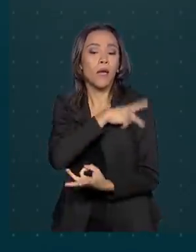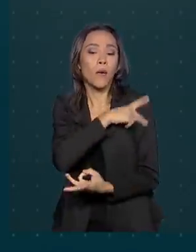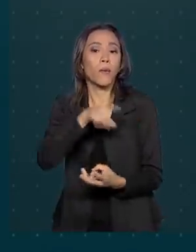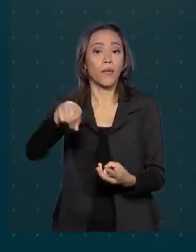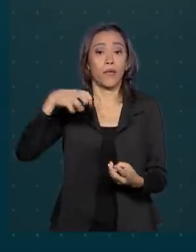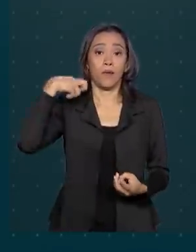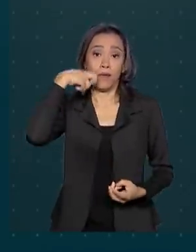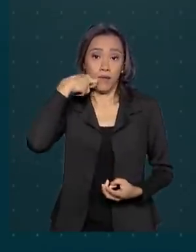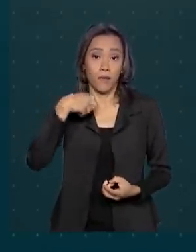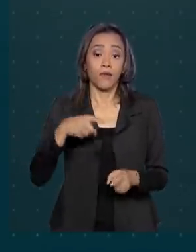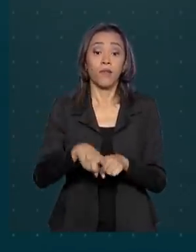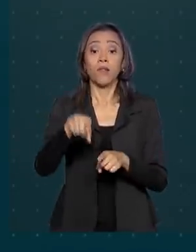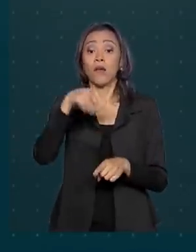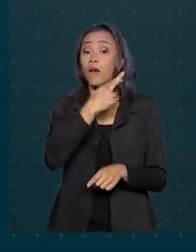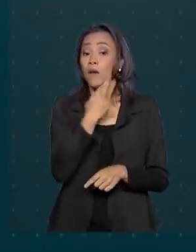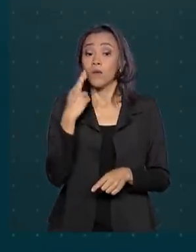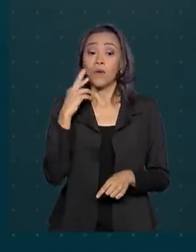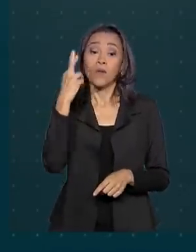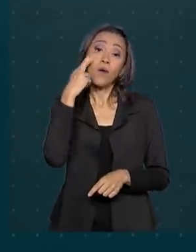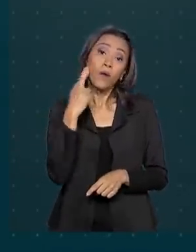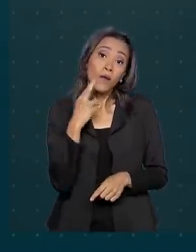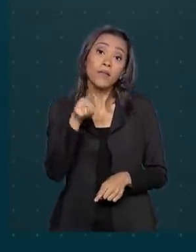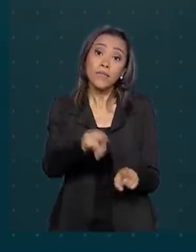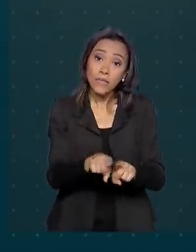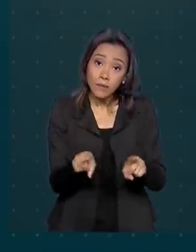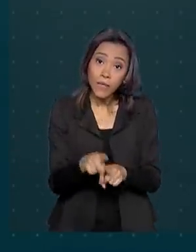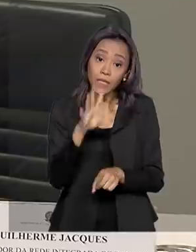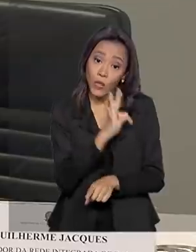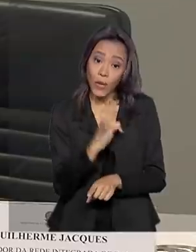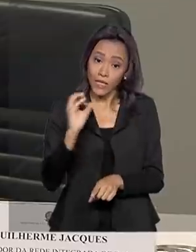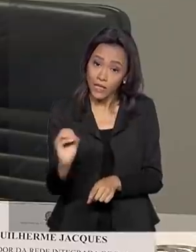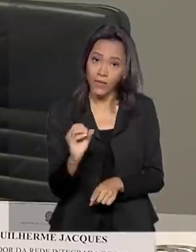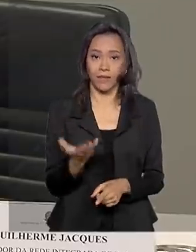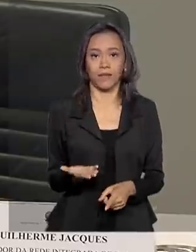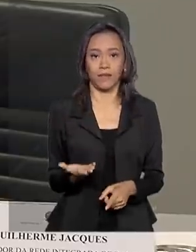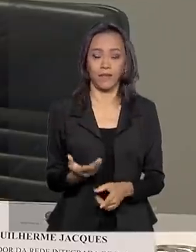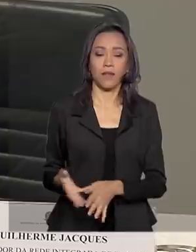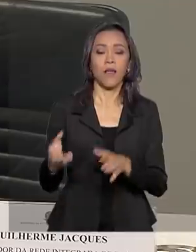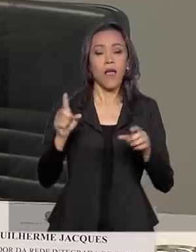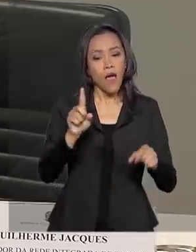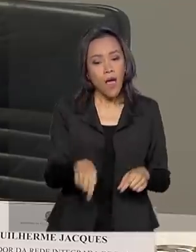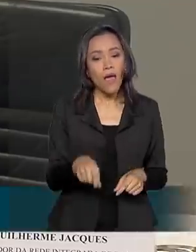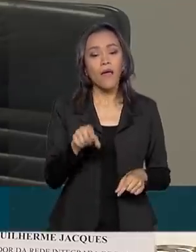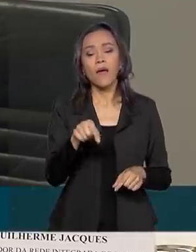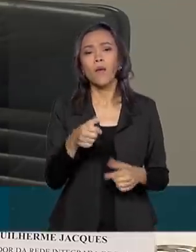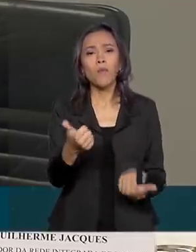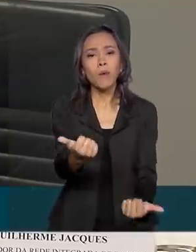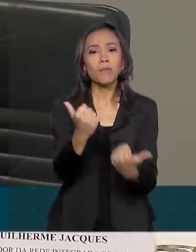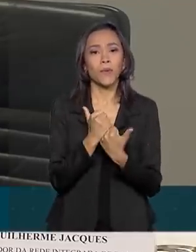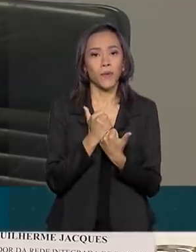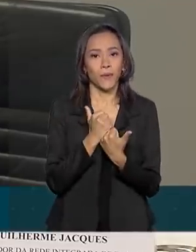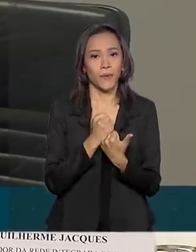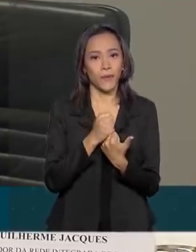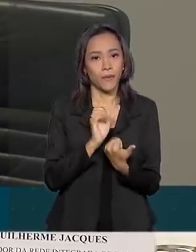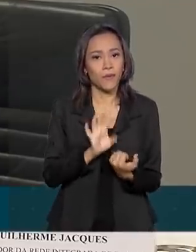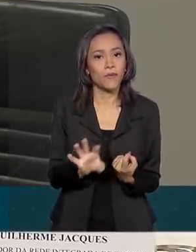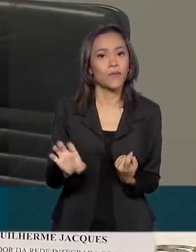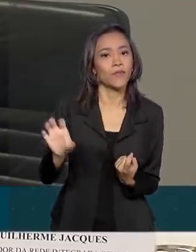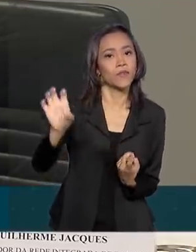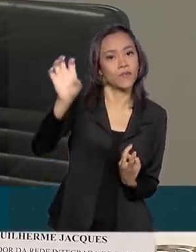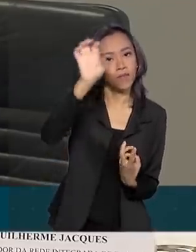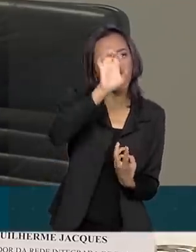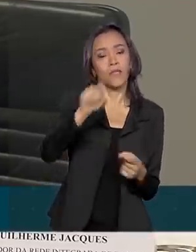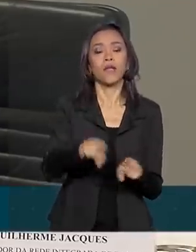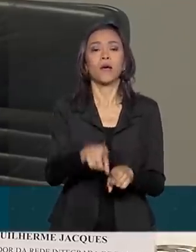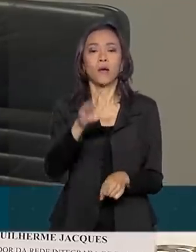Norte, Rondônia, Roraima e Tocantins. É uma colaboração entre a Secretaria Nacional de Segurança Pública e a